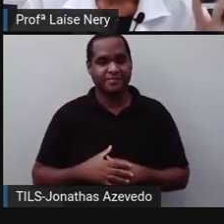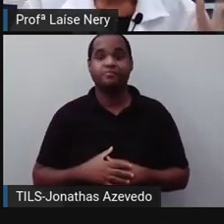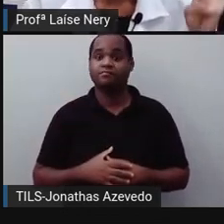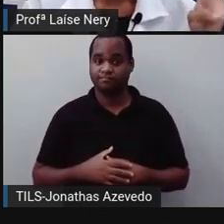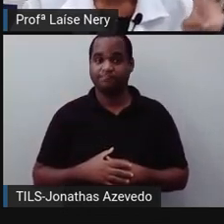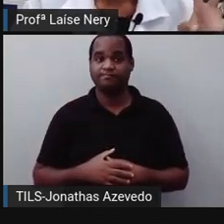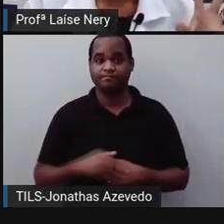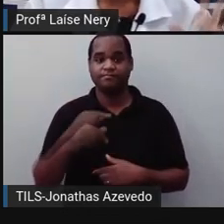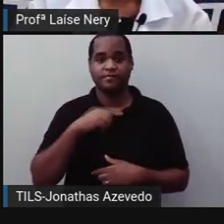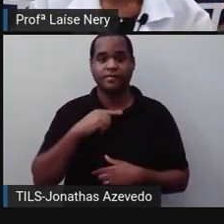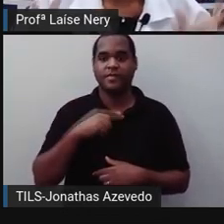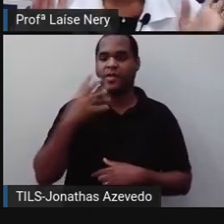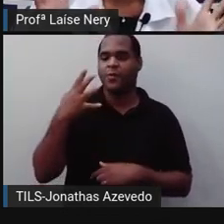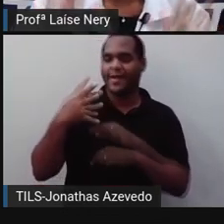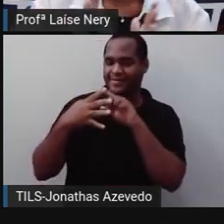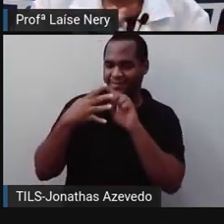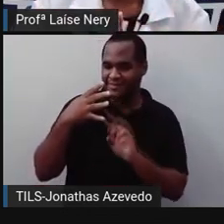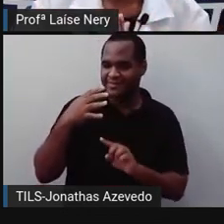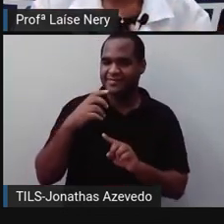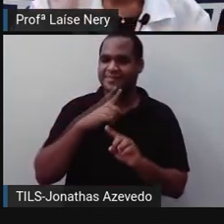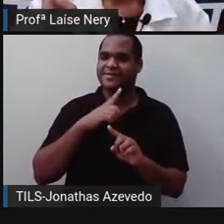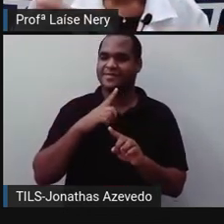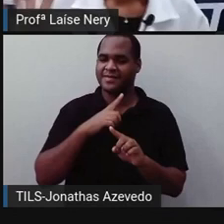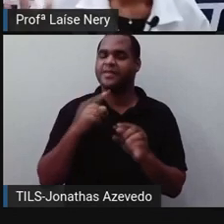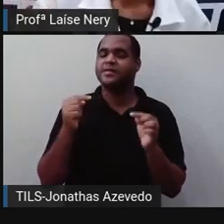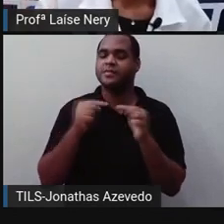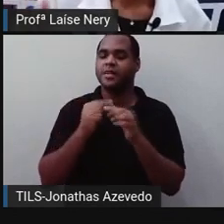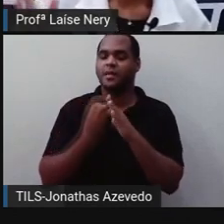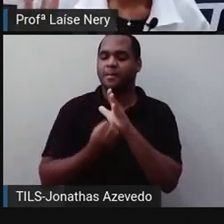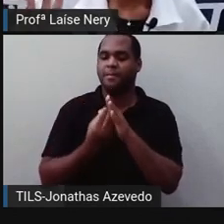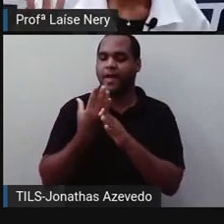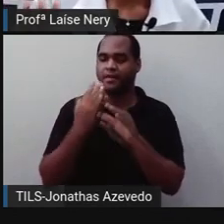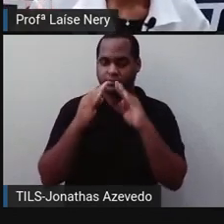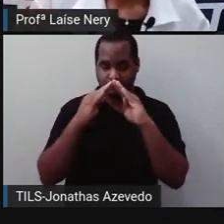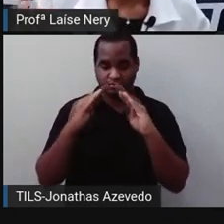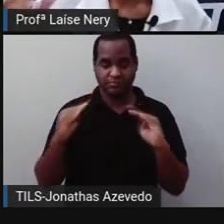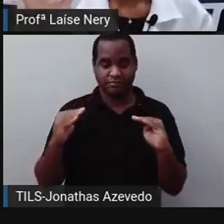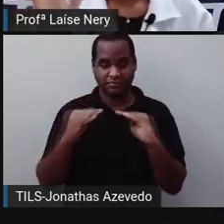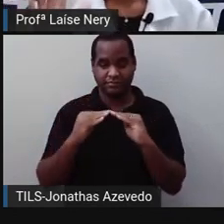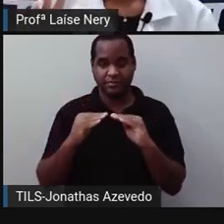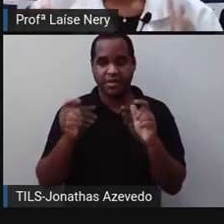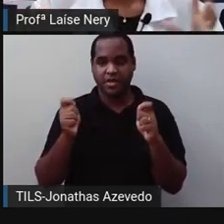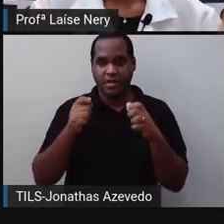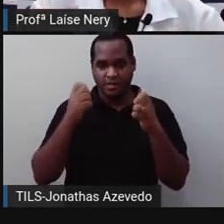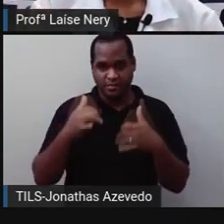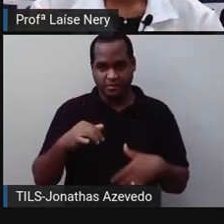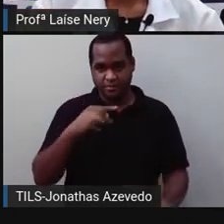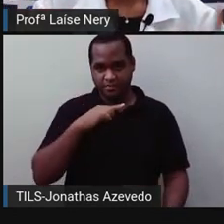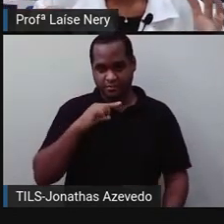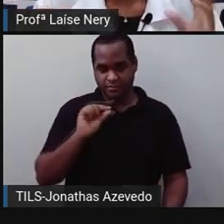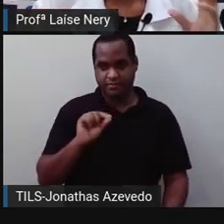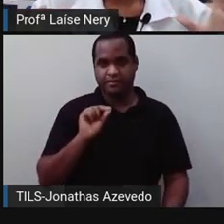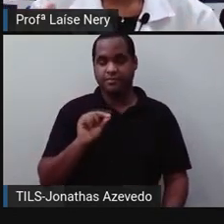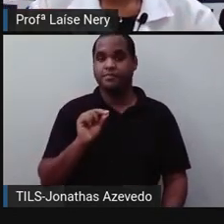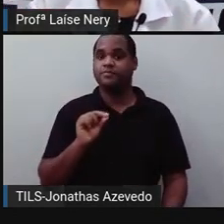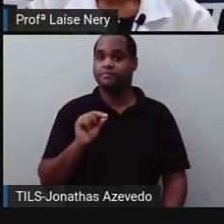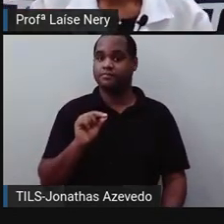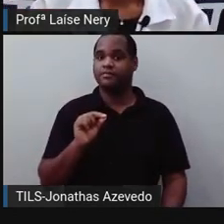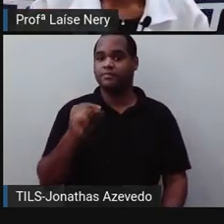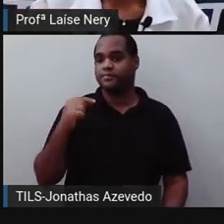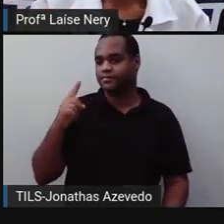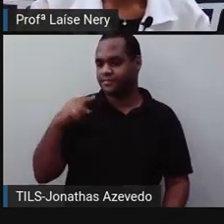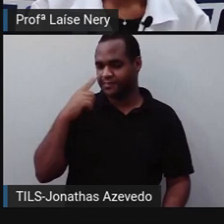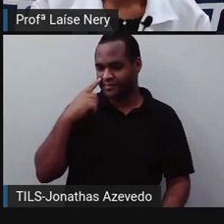quatro faces, é formado por quatro triângulos. Então, cada triângulo desse forma uma